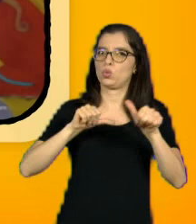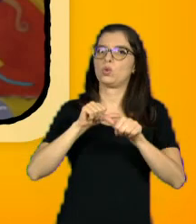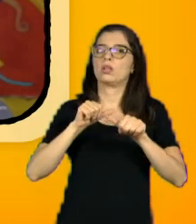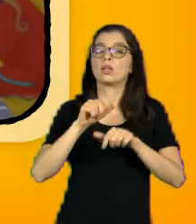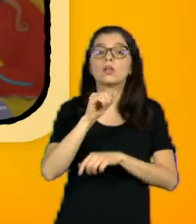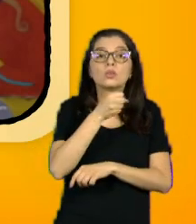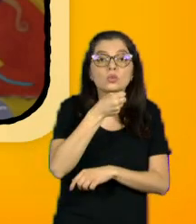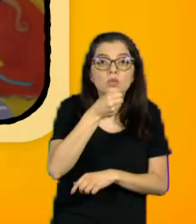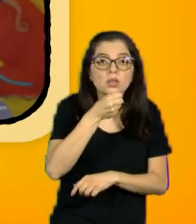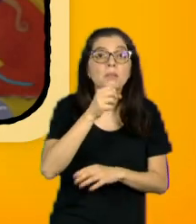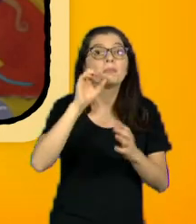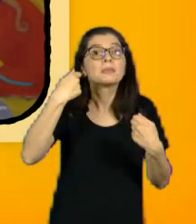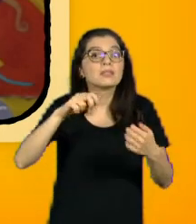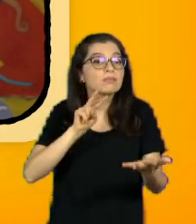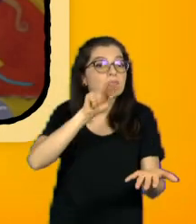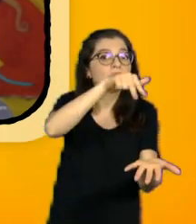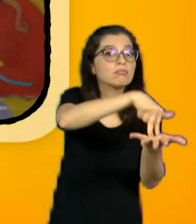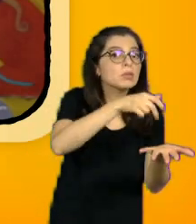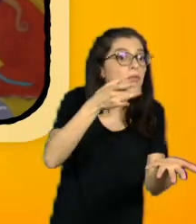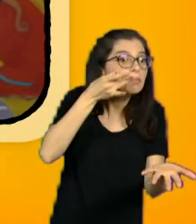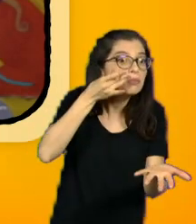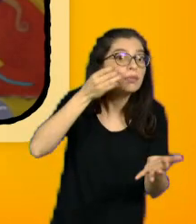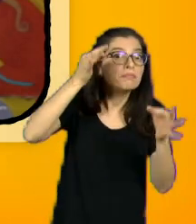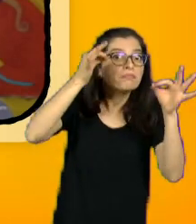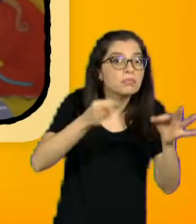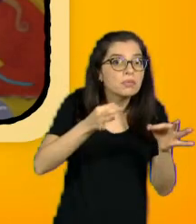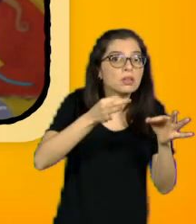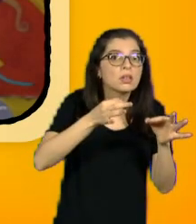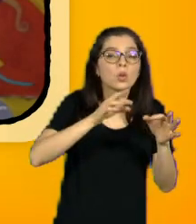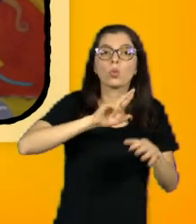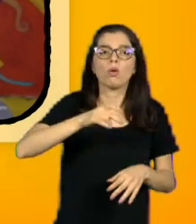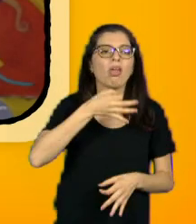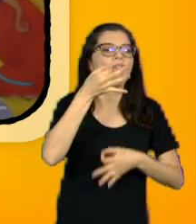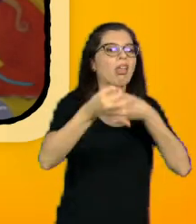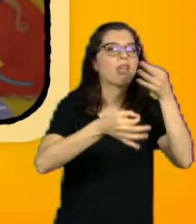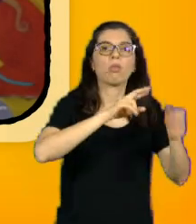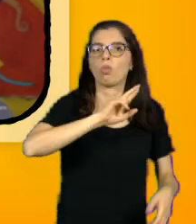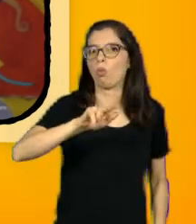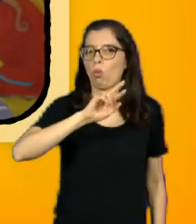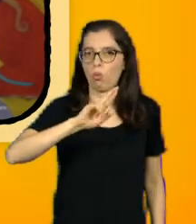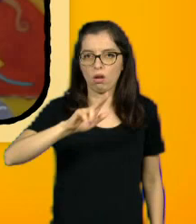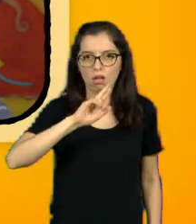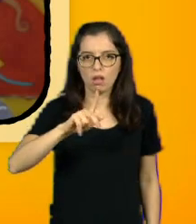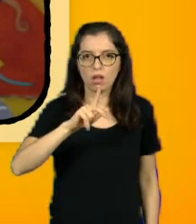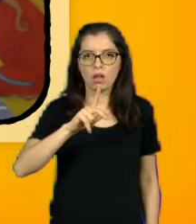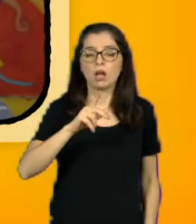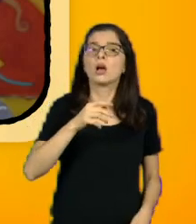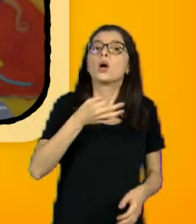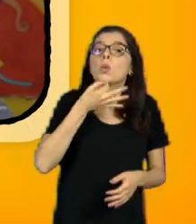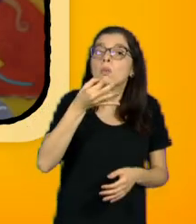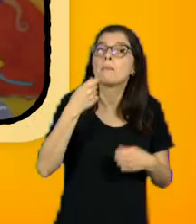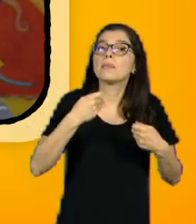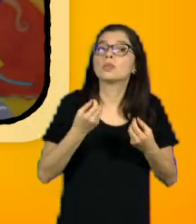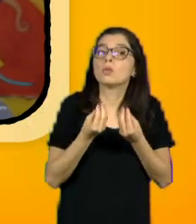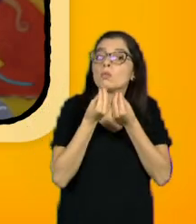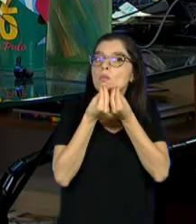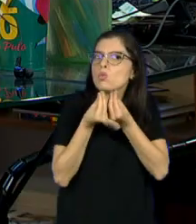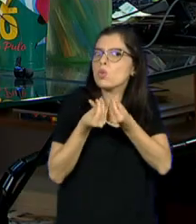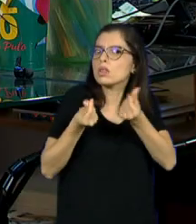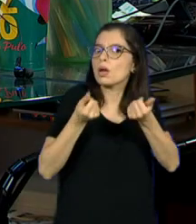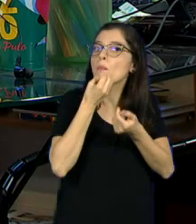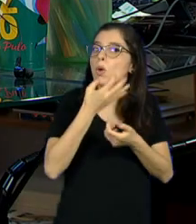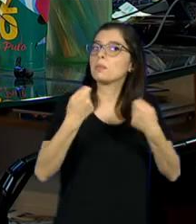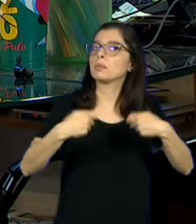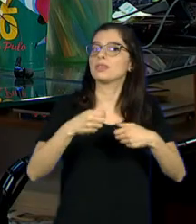opinião não é um problema do jornalismo. Ela é, na verdade, uma qualidade fundamental do bom jornalismo.